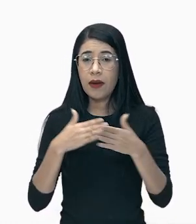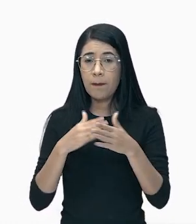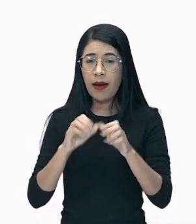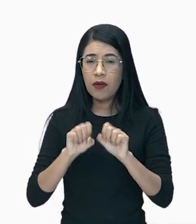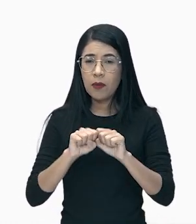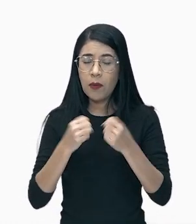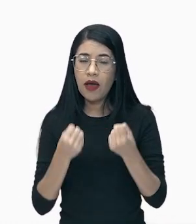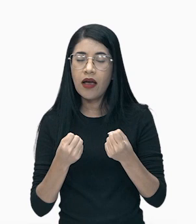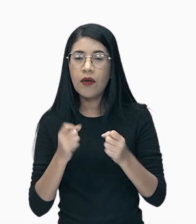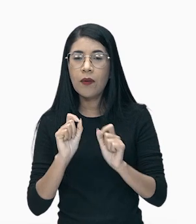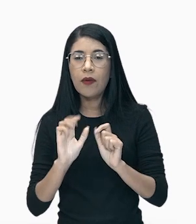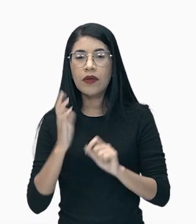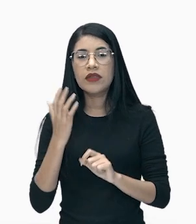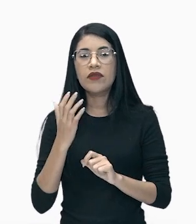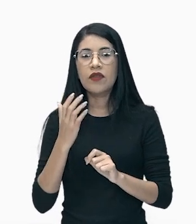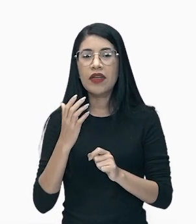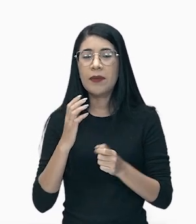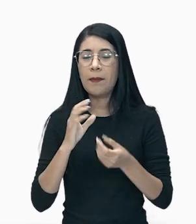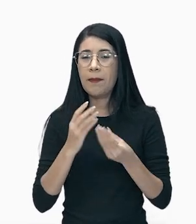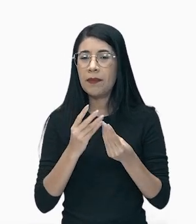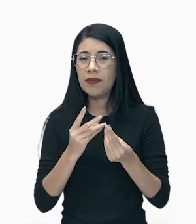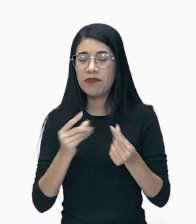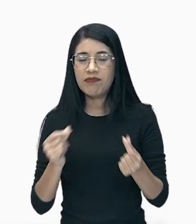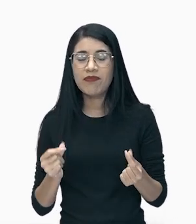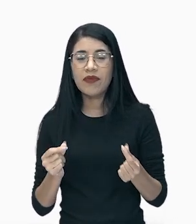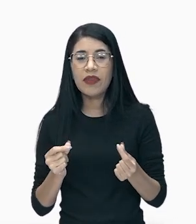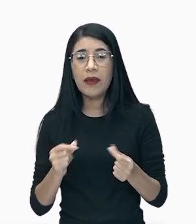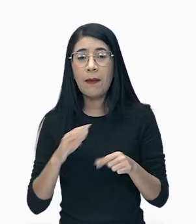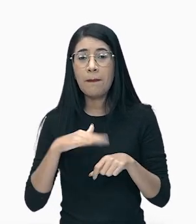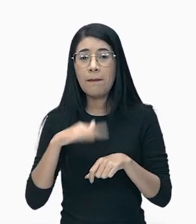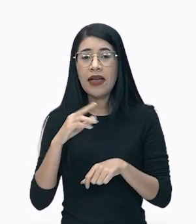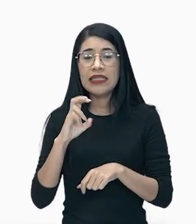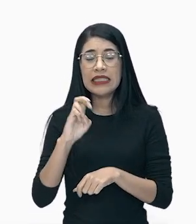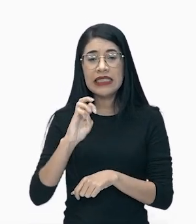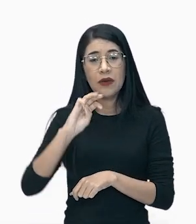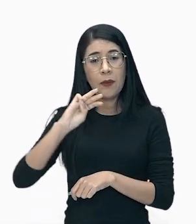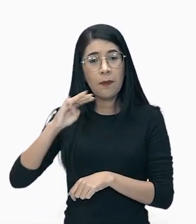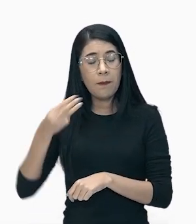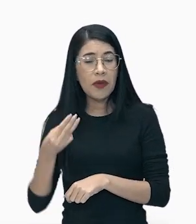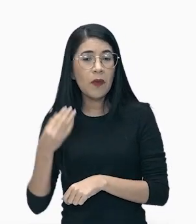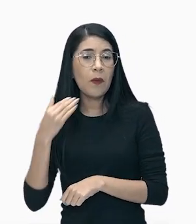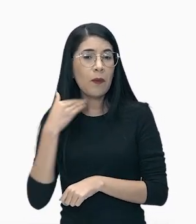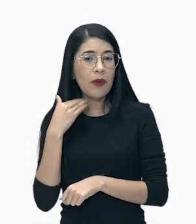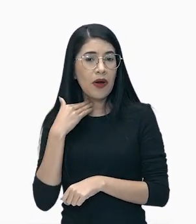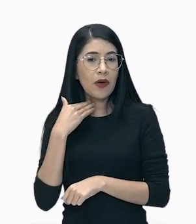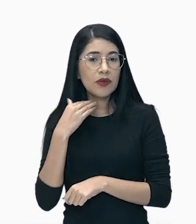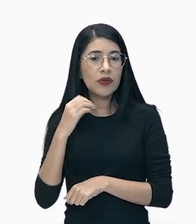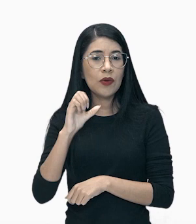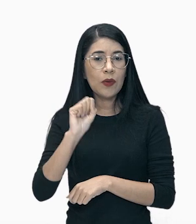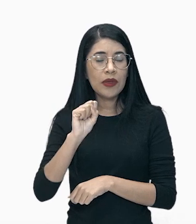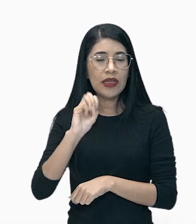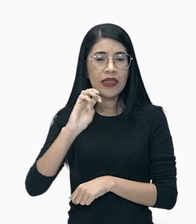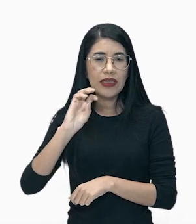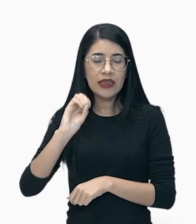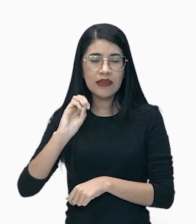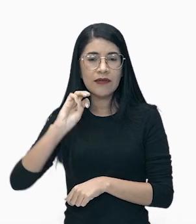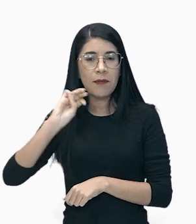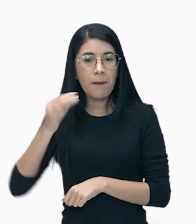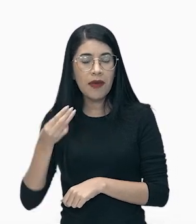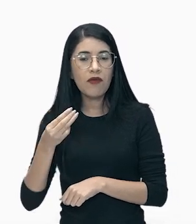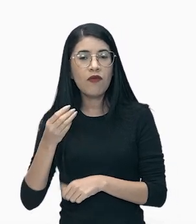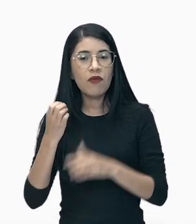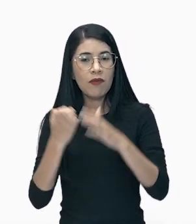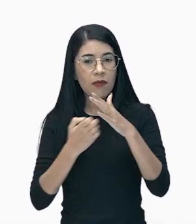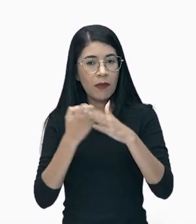economia estadunidense foi catastrófico. Mais de 25 mil bancos, 80 mil fábricas e 32 mil